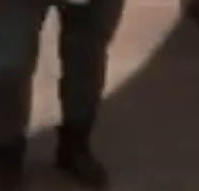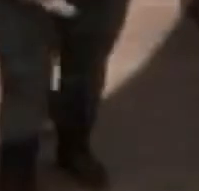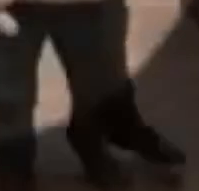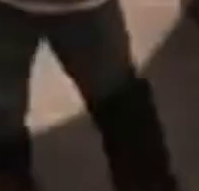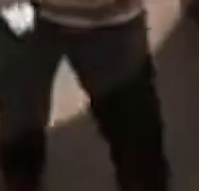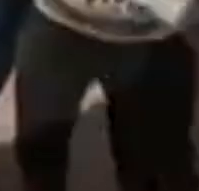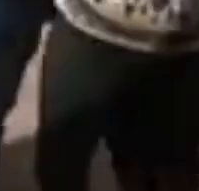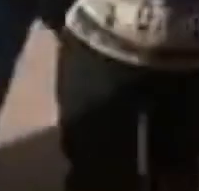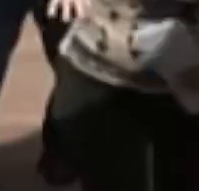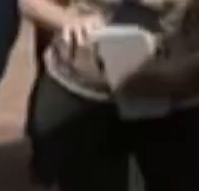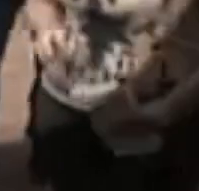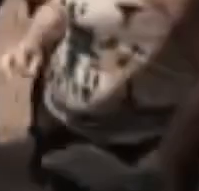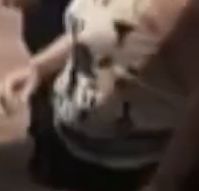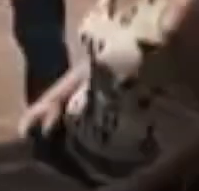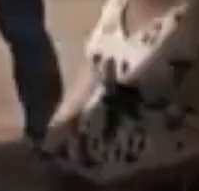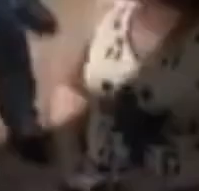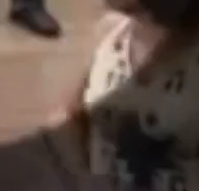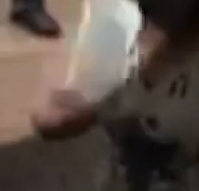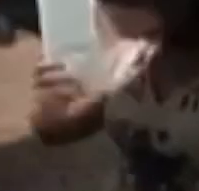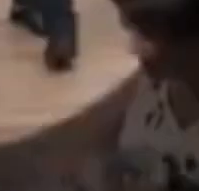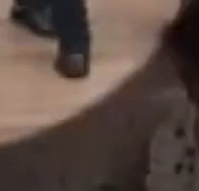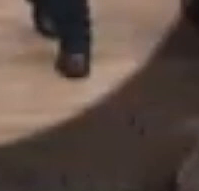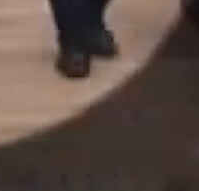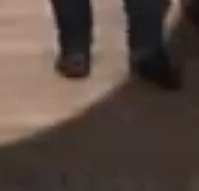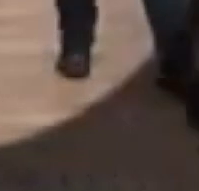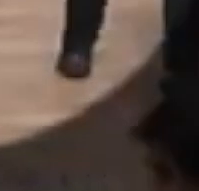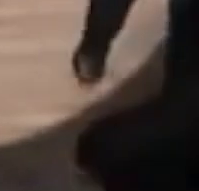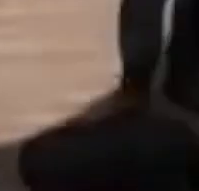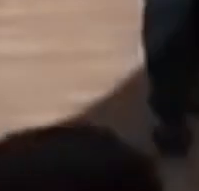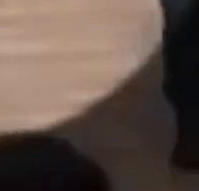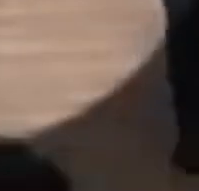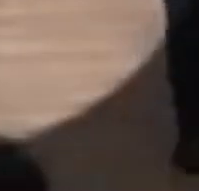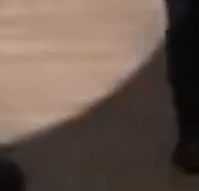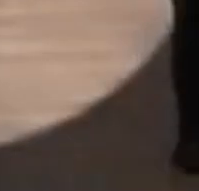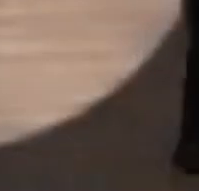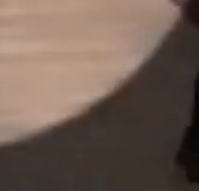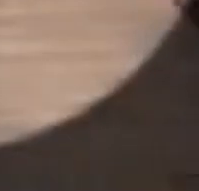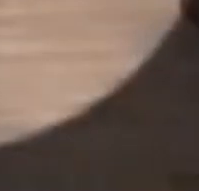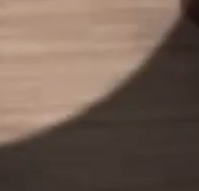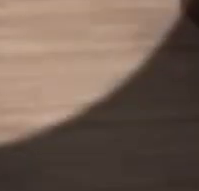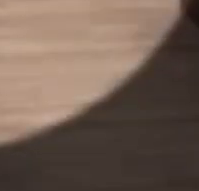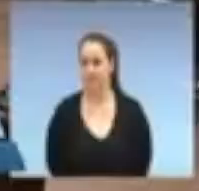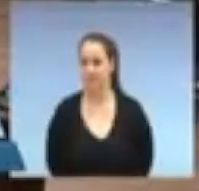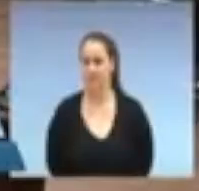mulheres. Eu acho que isso está muito revelado na sociedade neste momento, com o aumento dos casos de